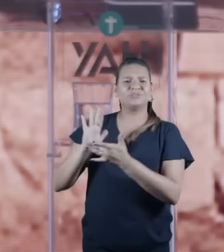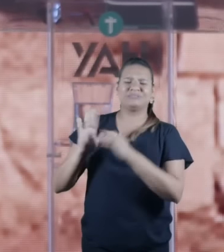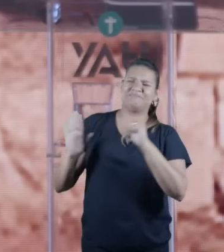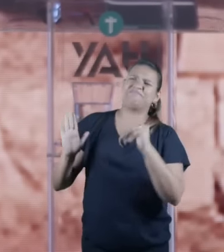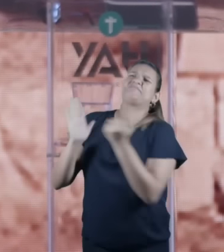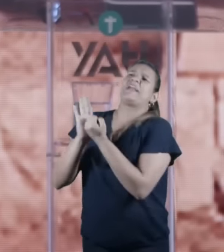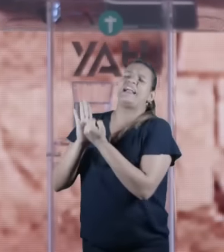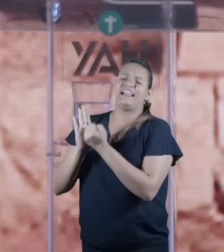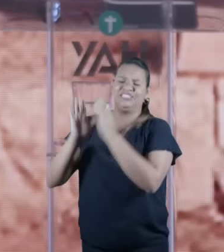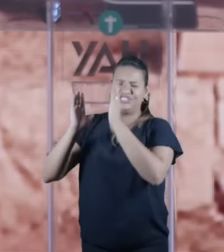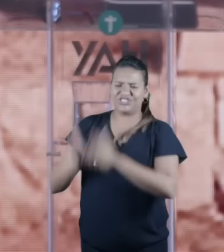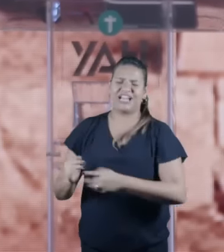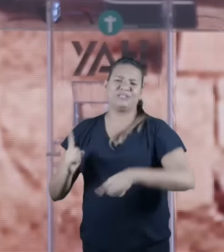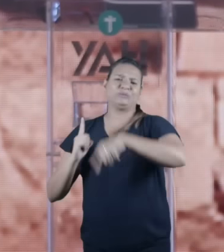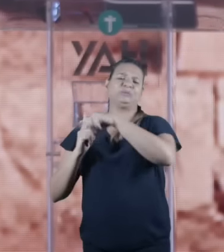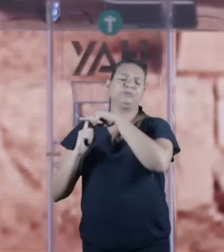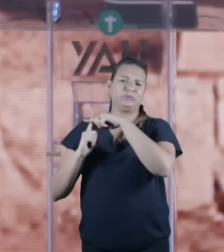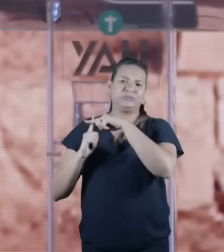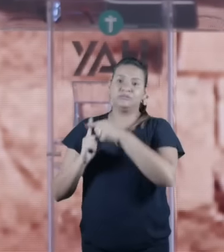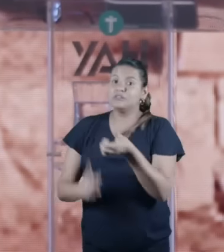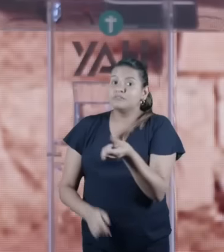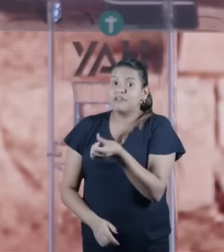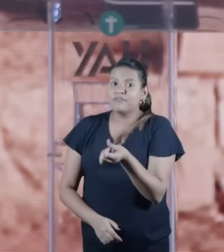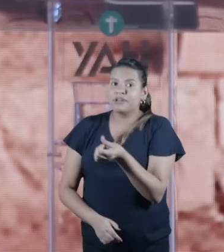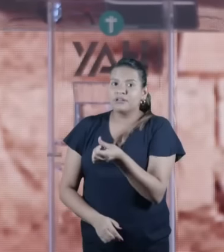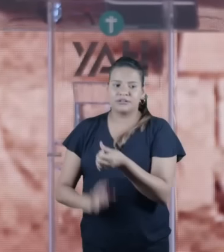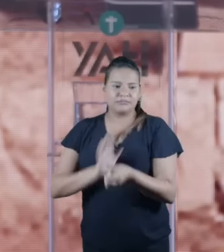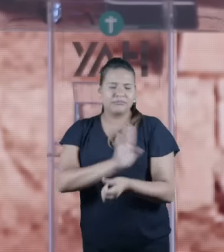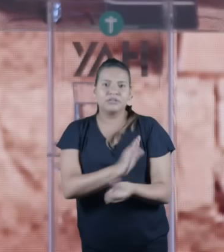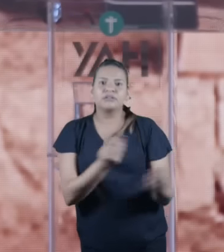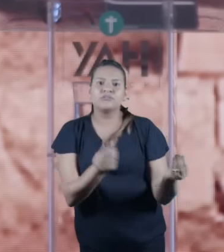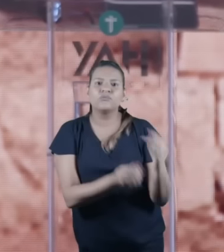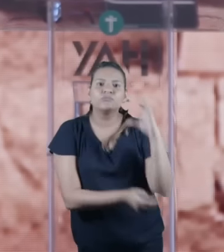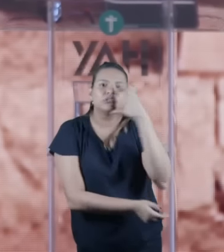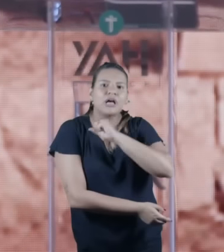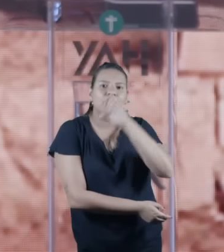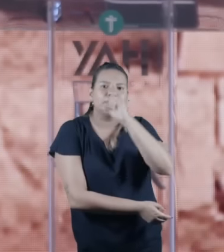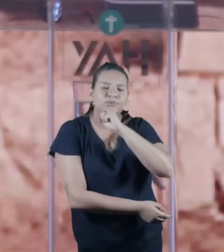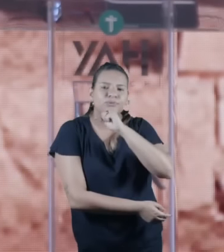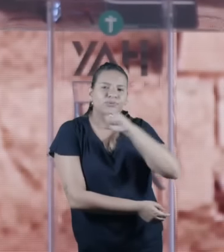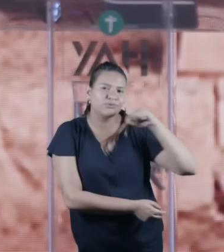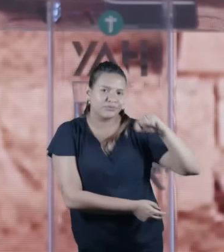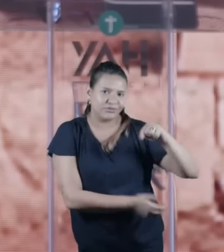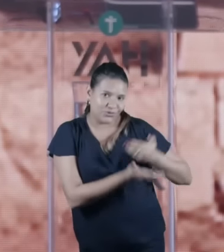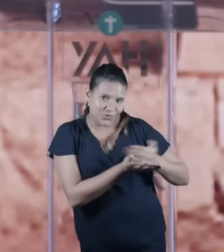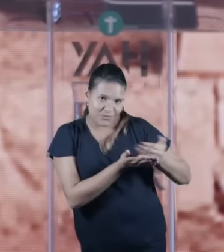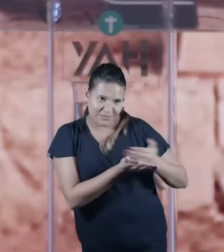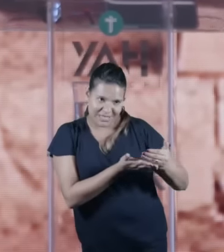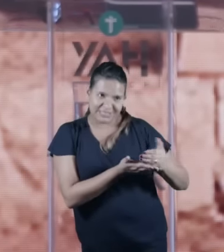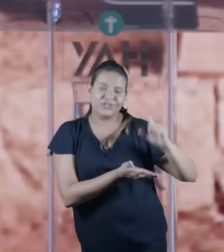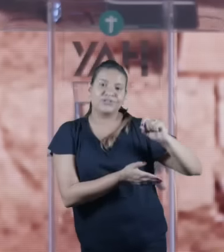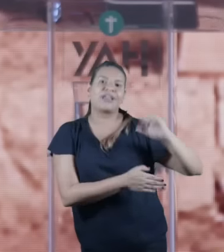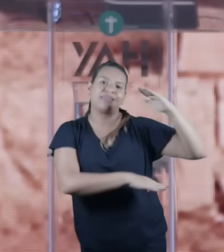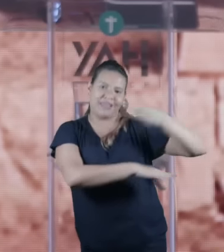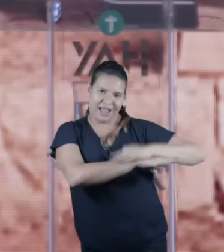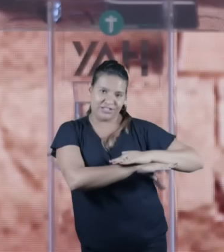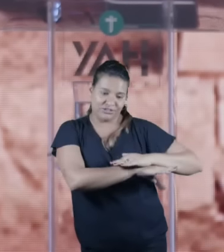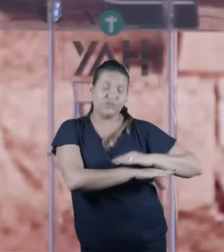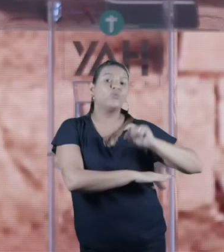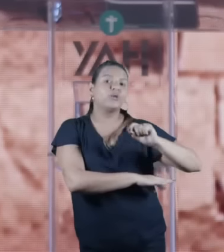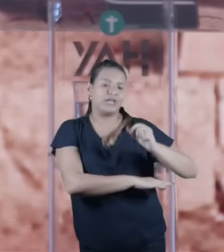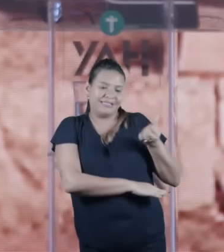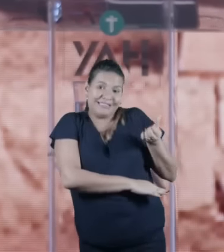crucificar ele o sábado o shabat judaico começa ao pôr do sol de